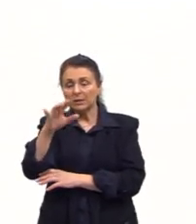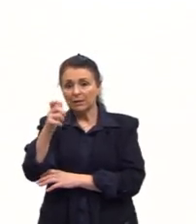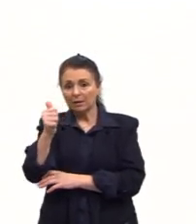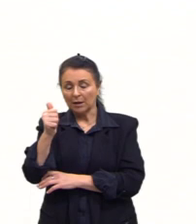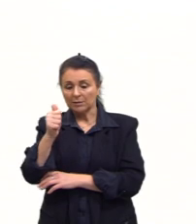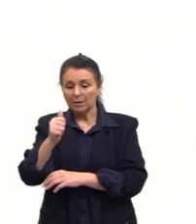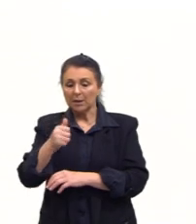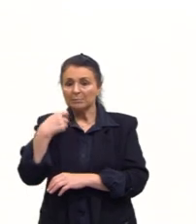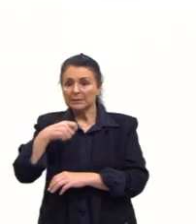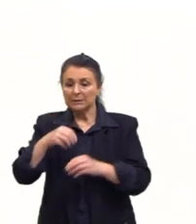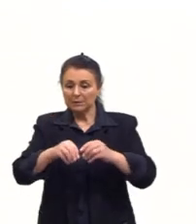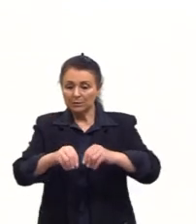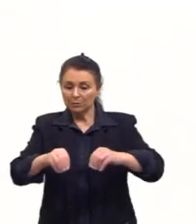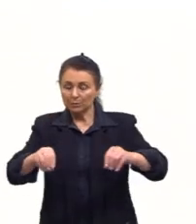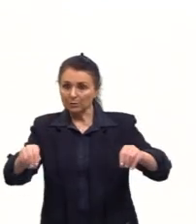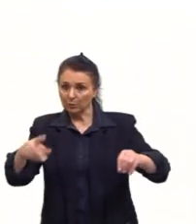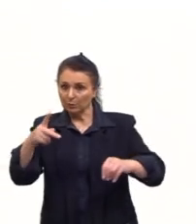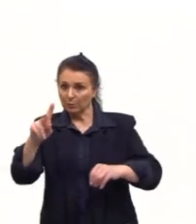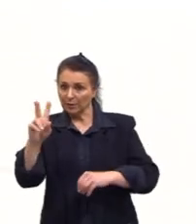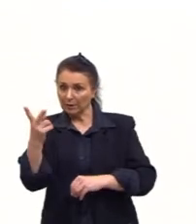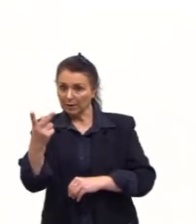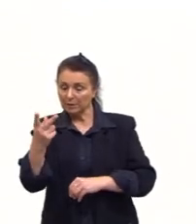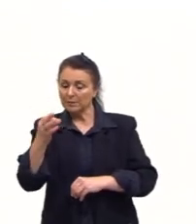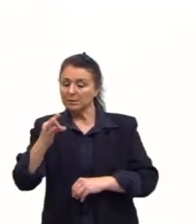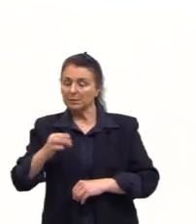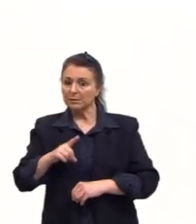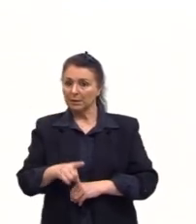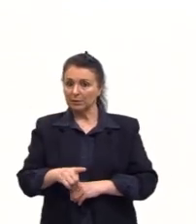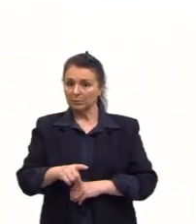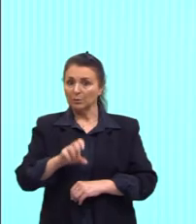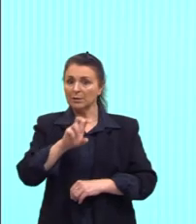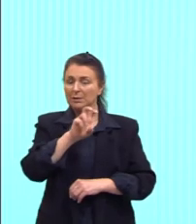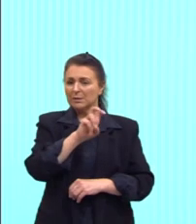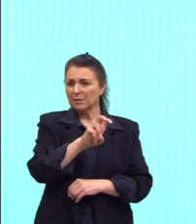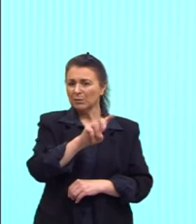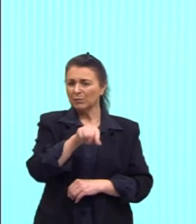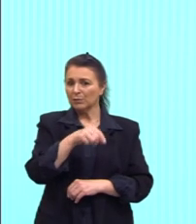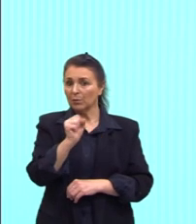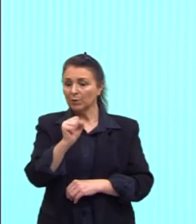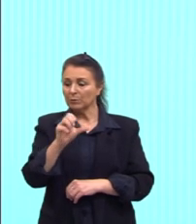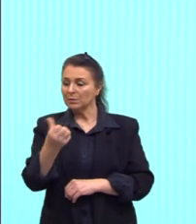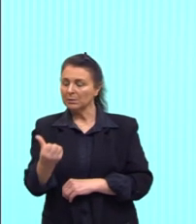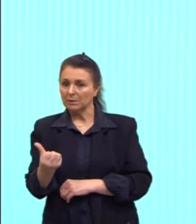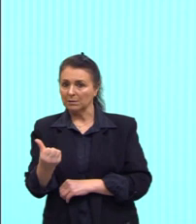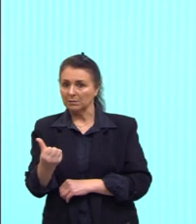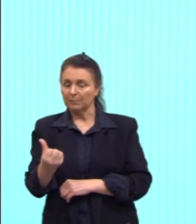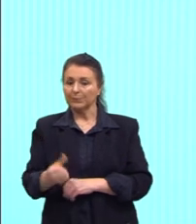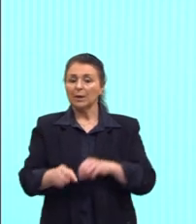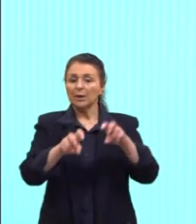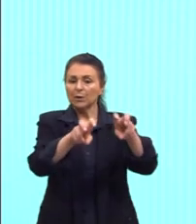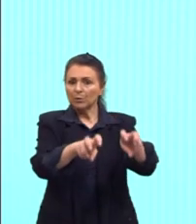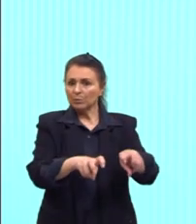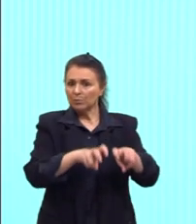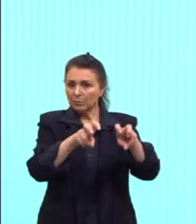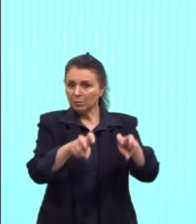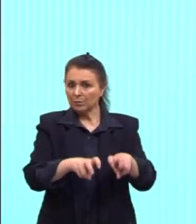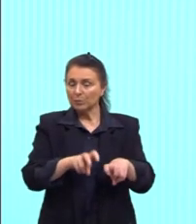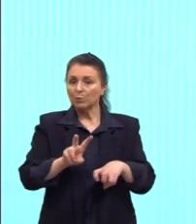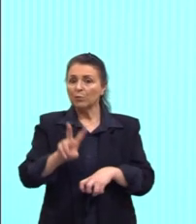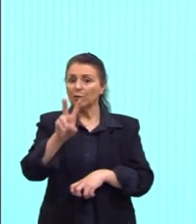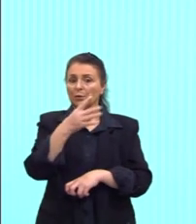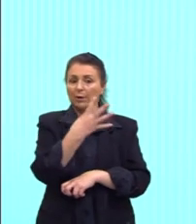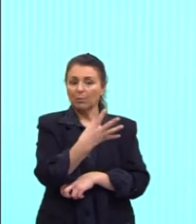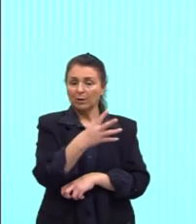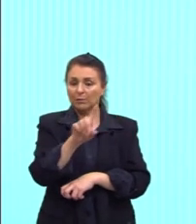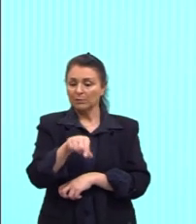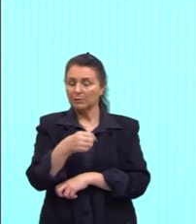esteja na faixa ideal de 5,8 e 6. Em uma fazenda, o valor de pH do solo é 4